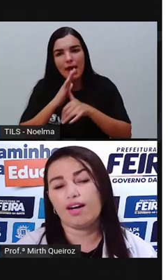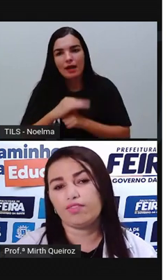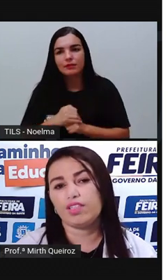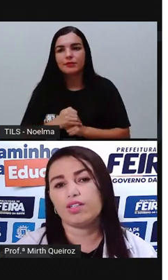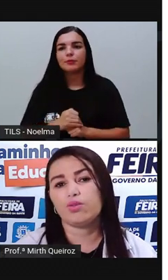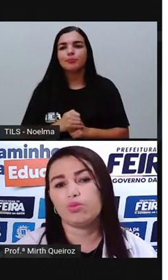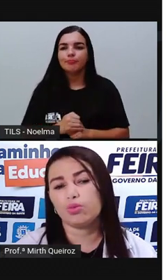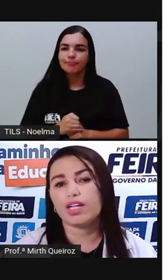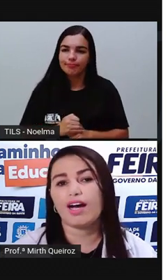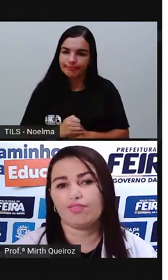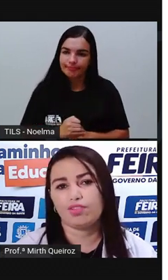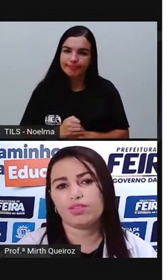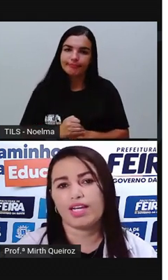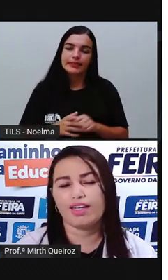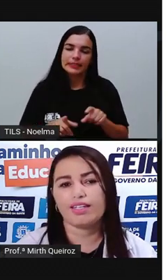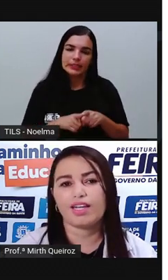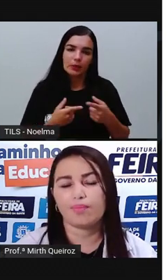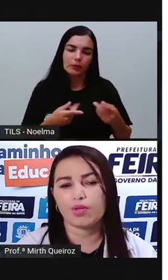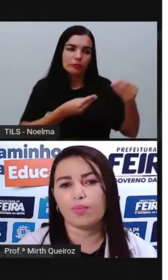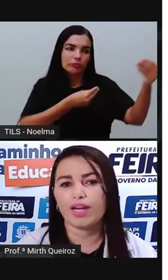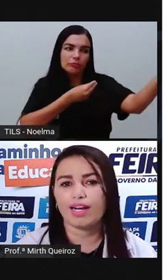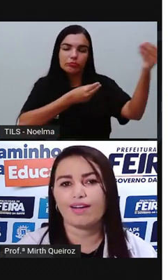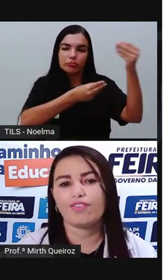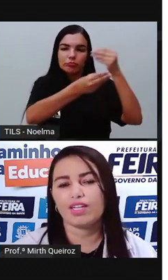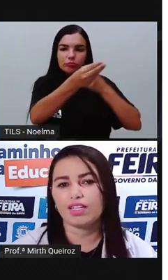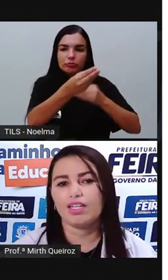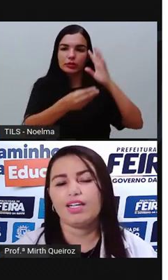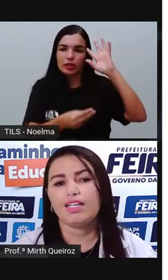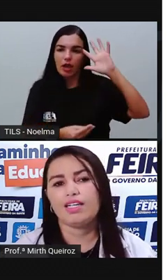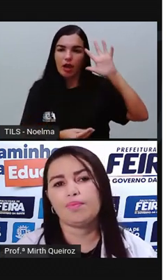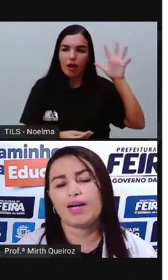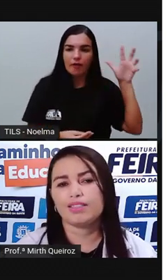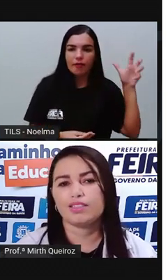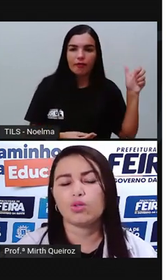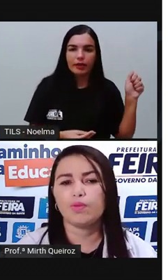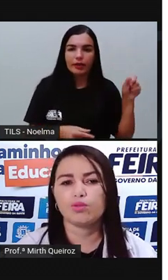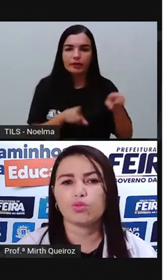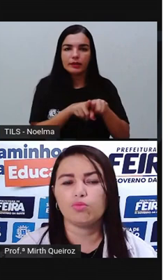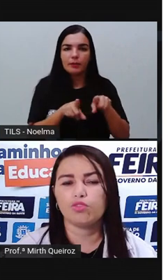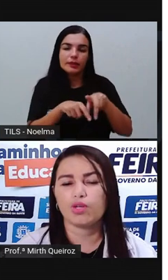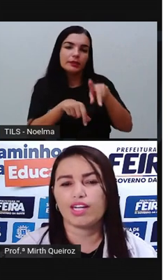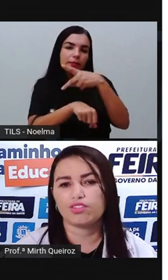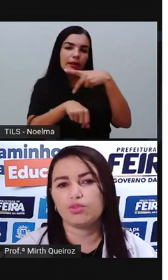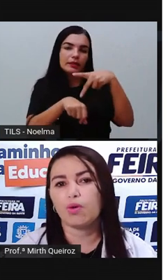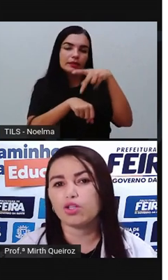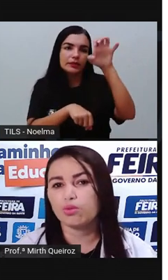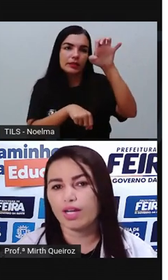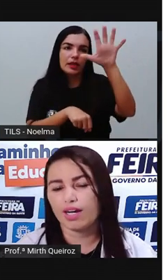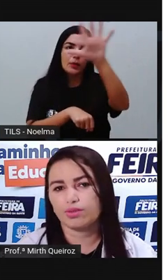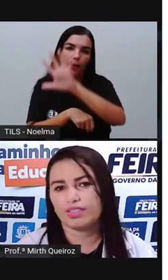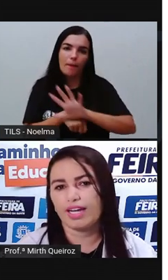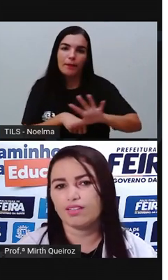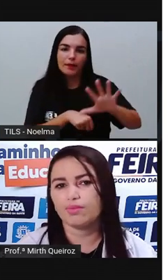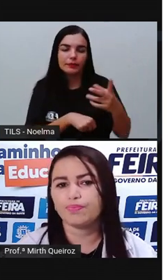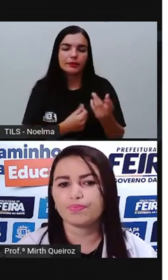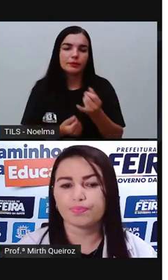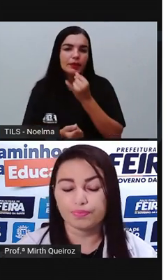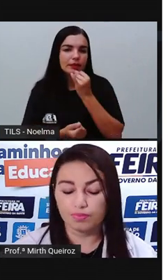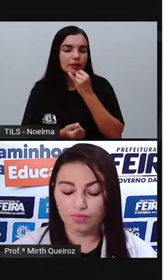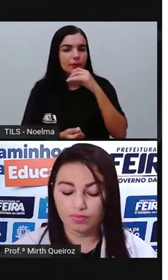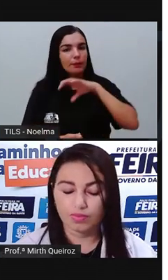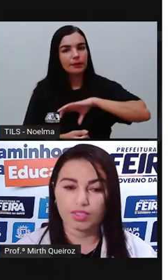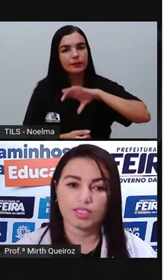havia o tráfico, né? Entre a própria África e países europeus, como foi o caso de Portugal, certo?